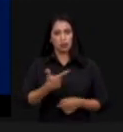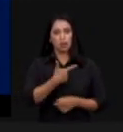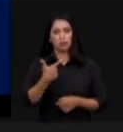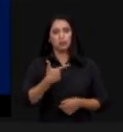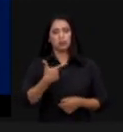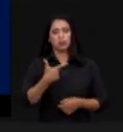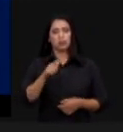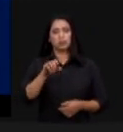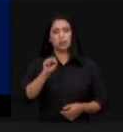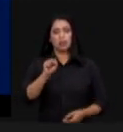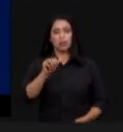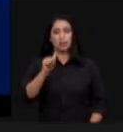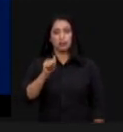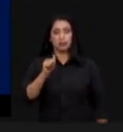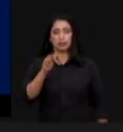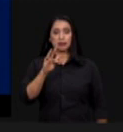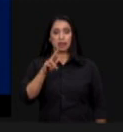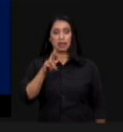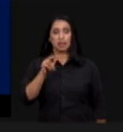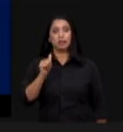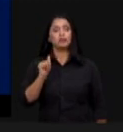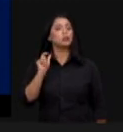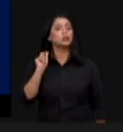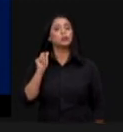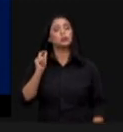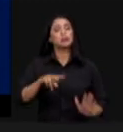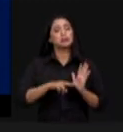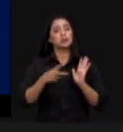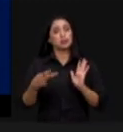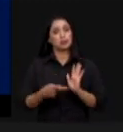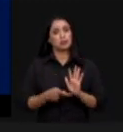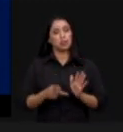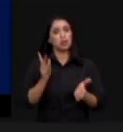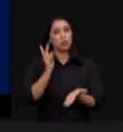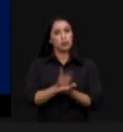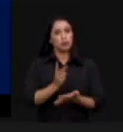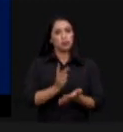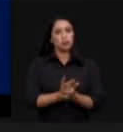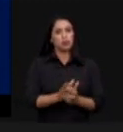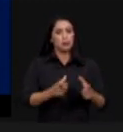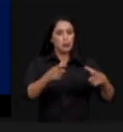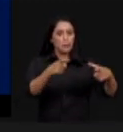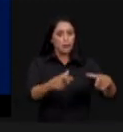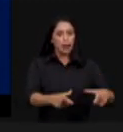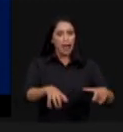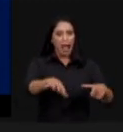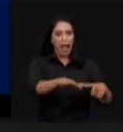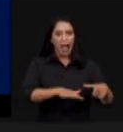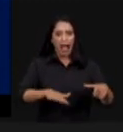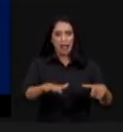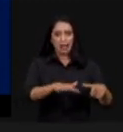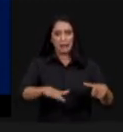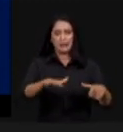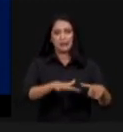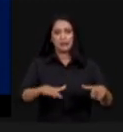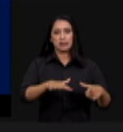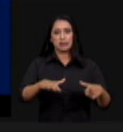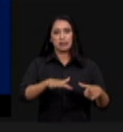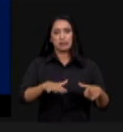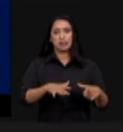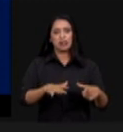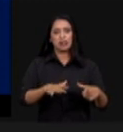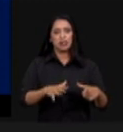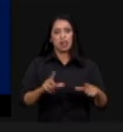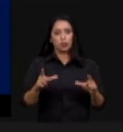como foi destacado aqui pelo Celso Moretti, significa que nós usamos a mesma área de soja. Se eu olhar ao longo do tempo, na verdade, é como se nós estivéssemos